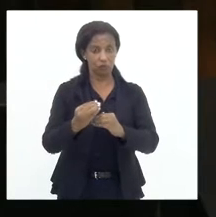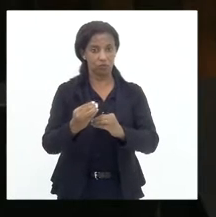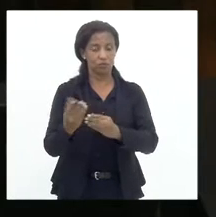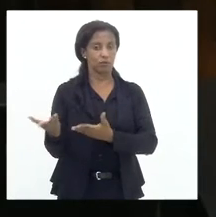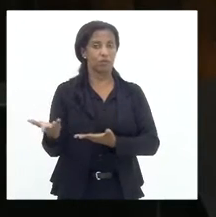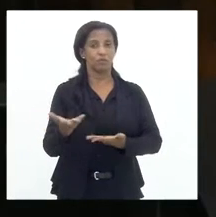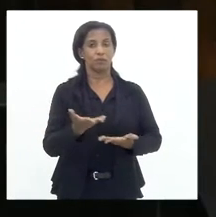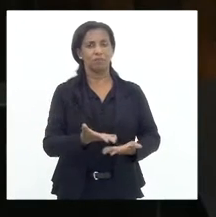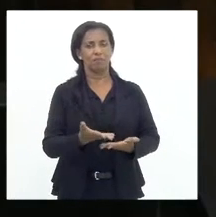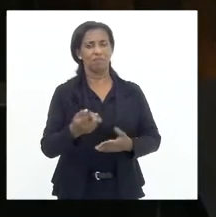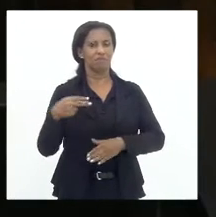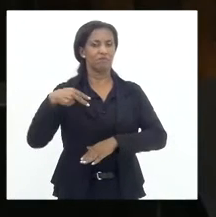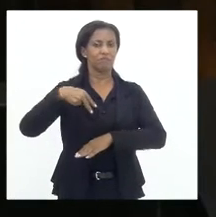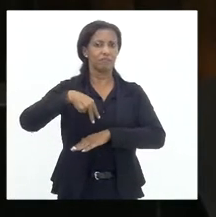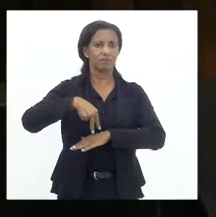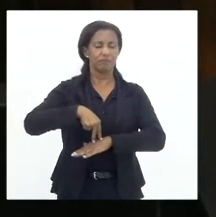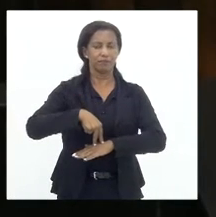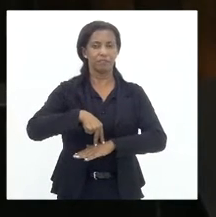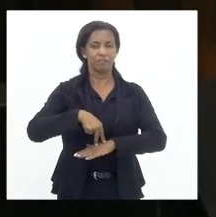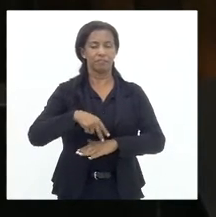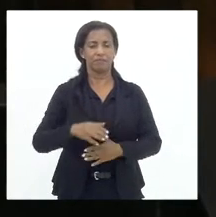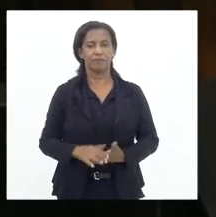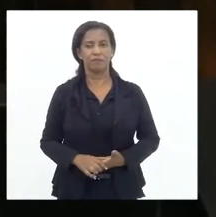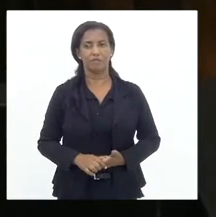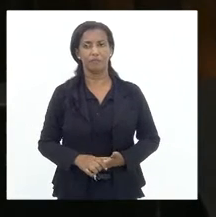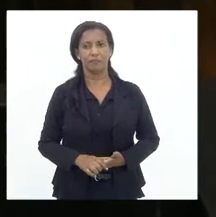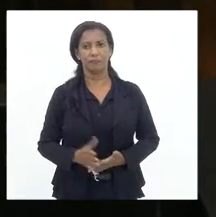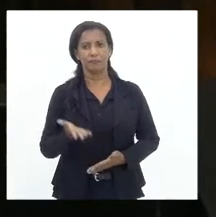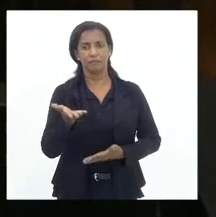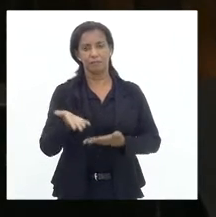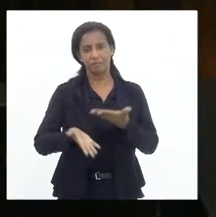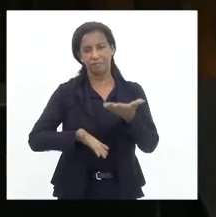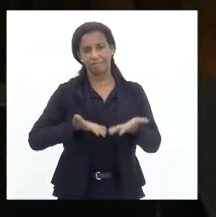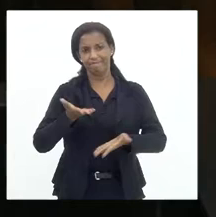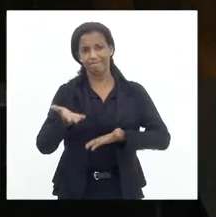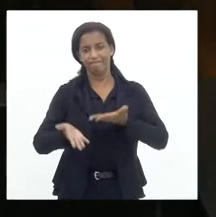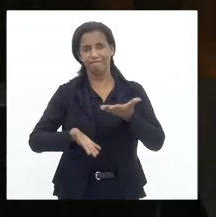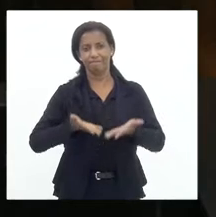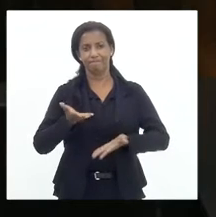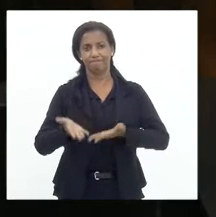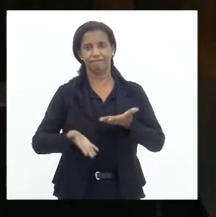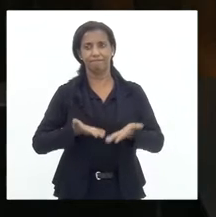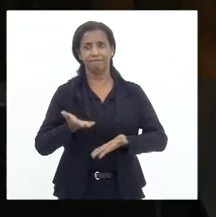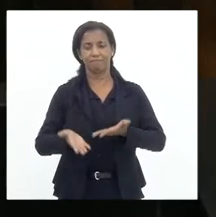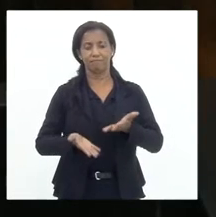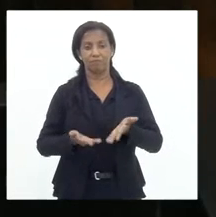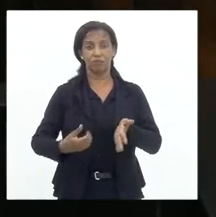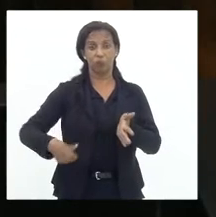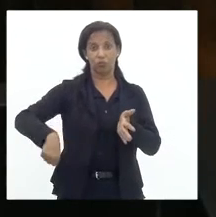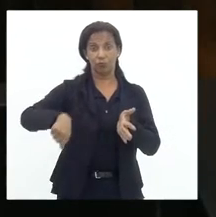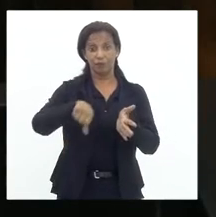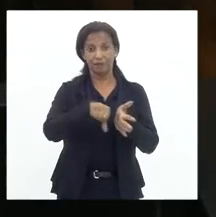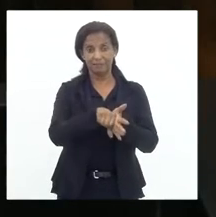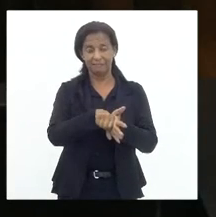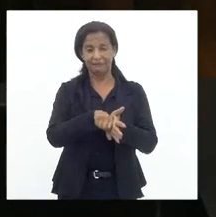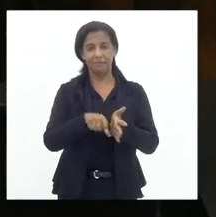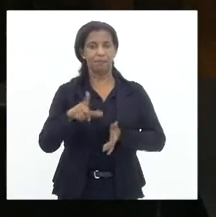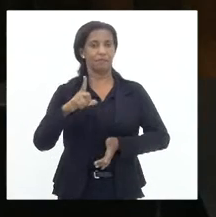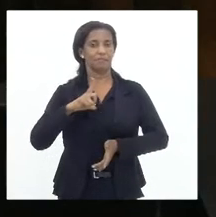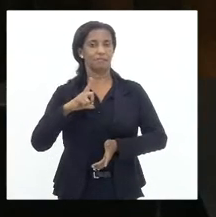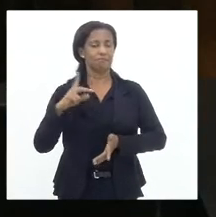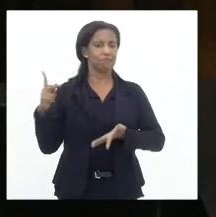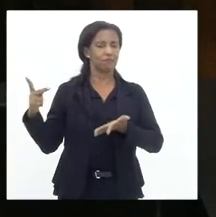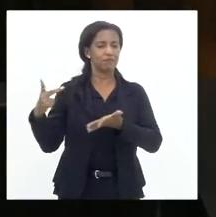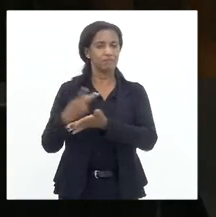a esta tribuna para tratar de um mal, de um crime que tenha cometido